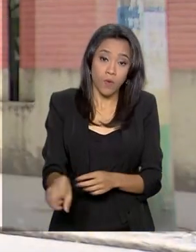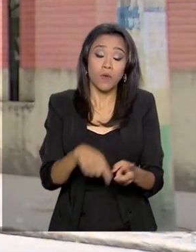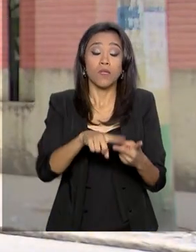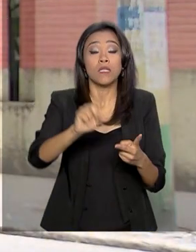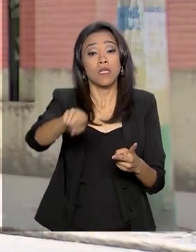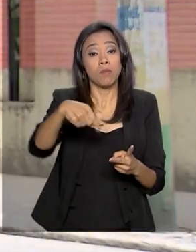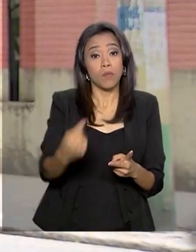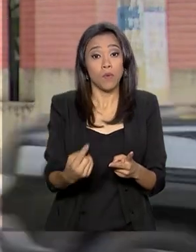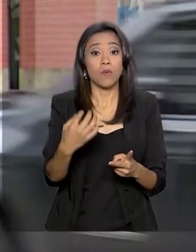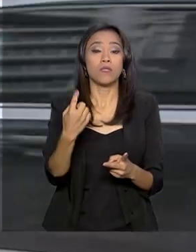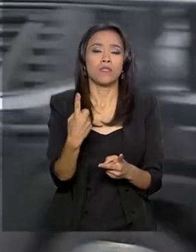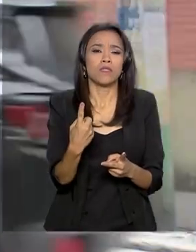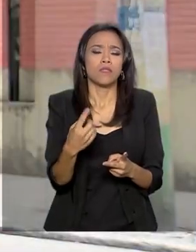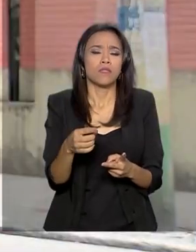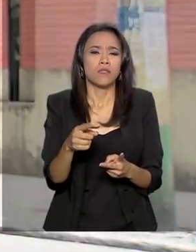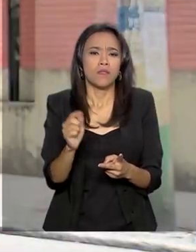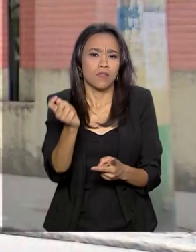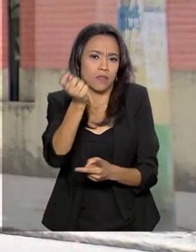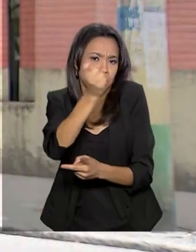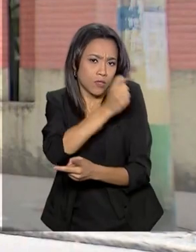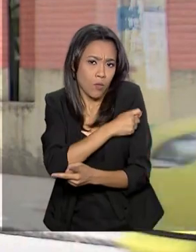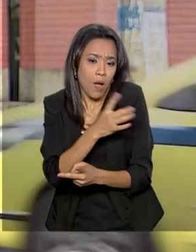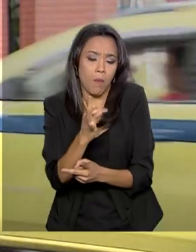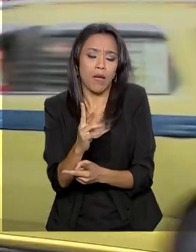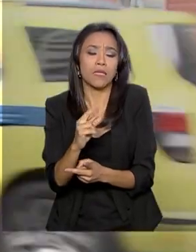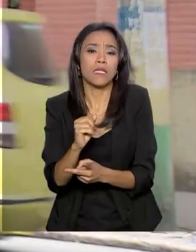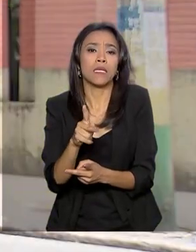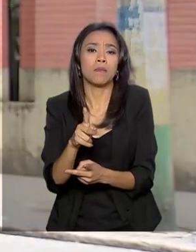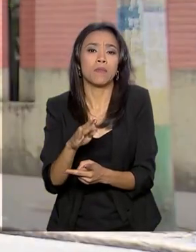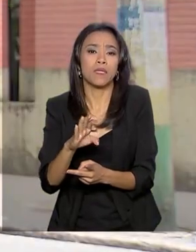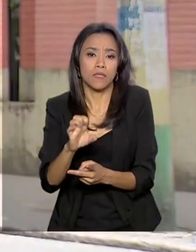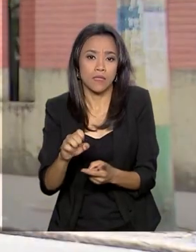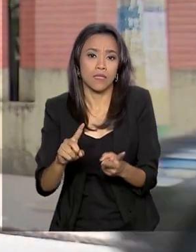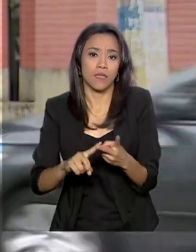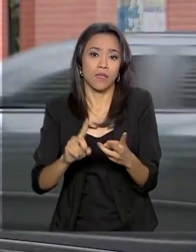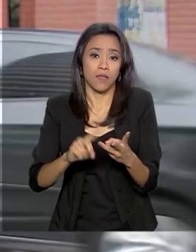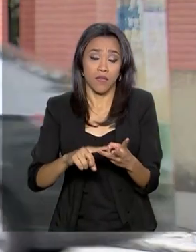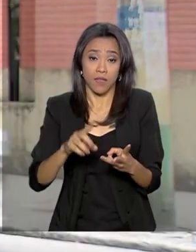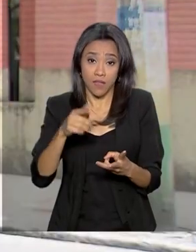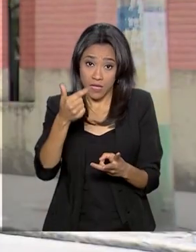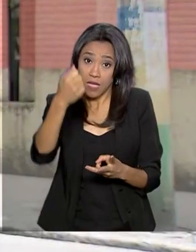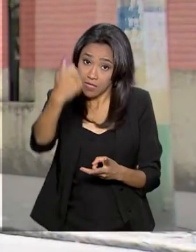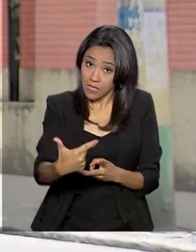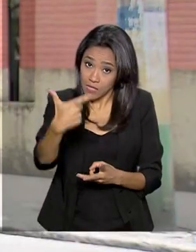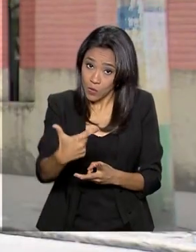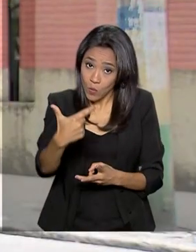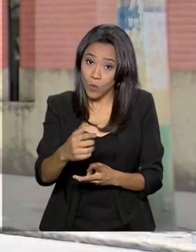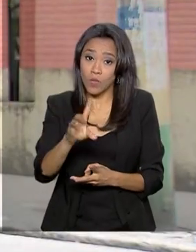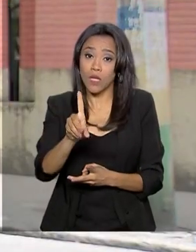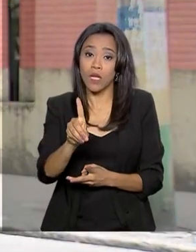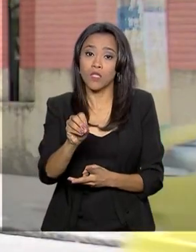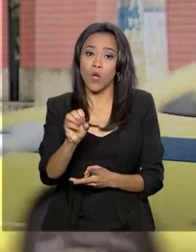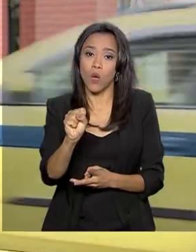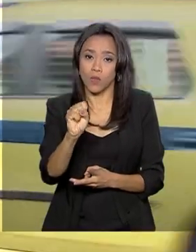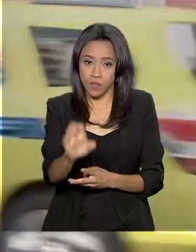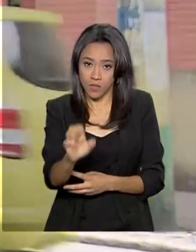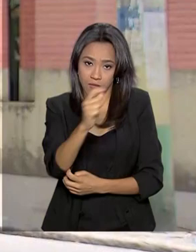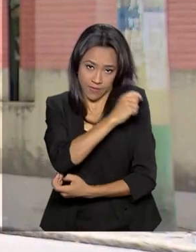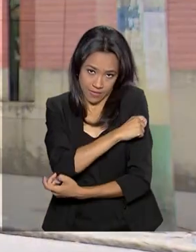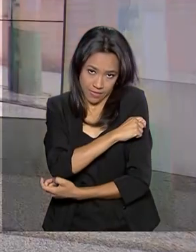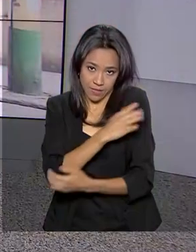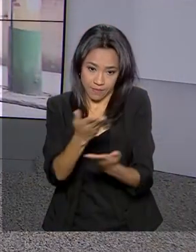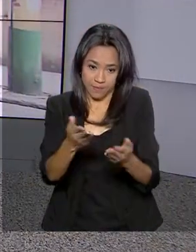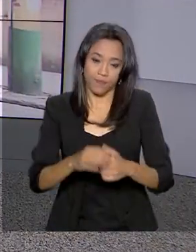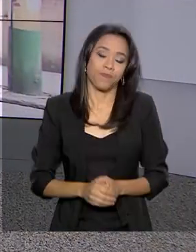a tetraviral ou a tríplice viral mais varicela, que é a segunda dose da vacina. Voltamos contigo.